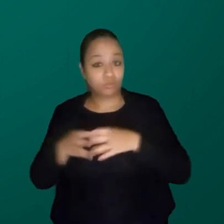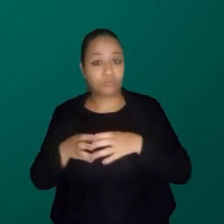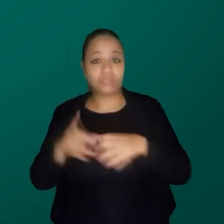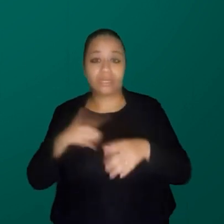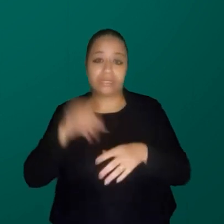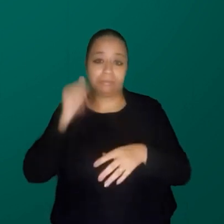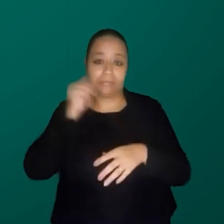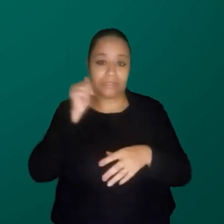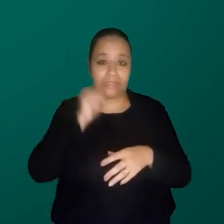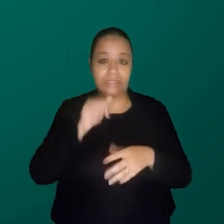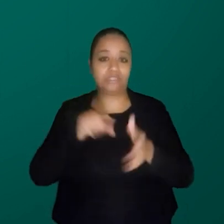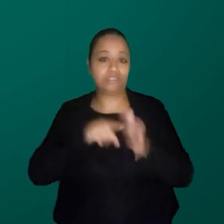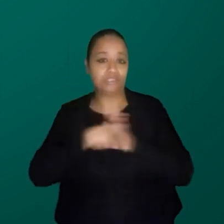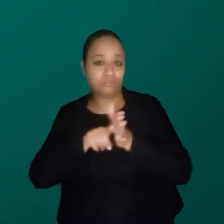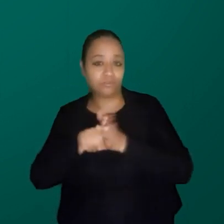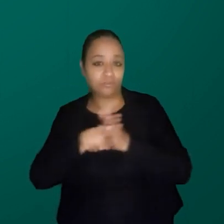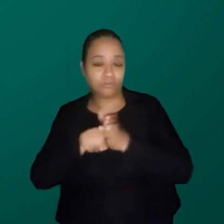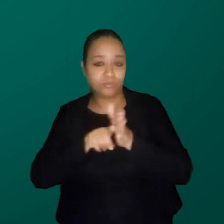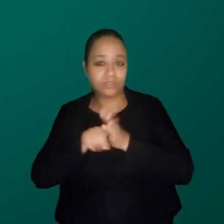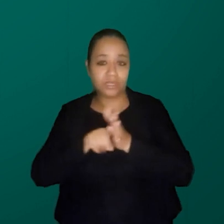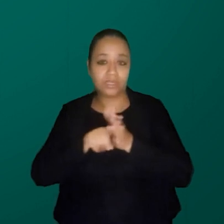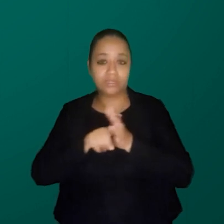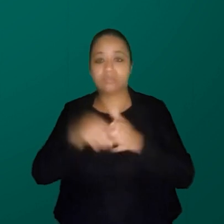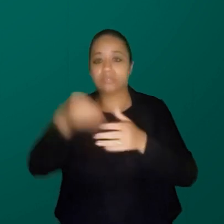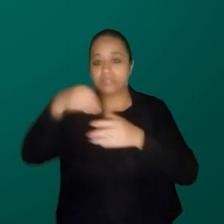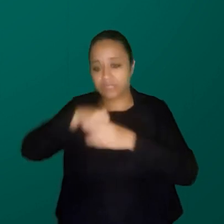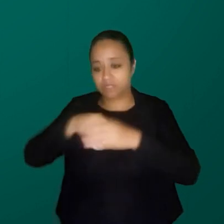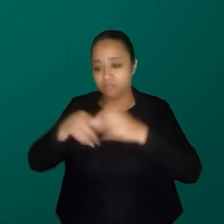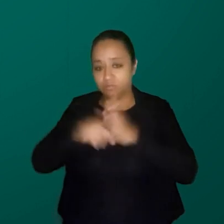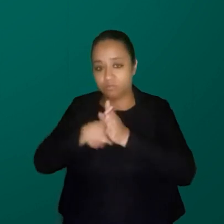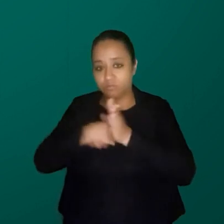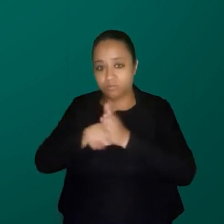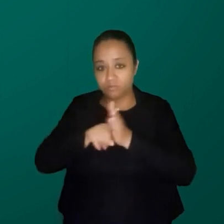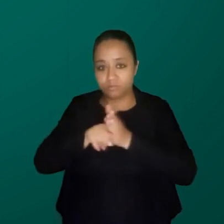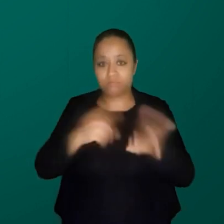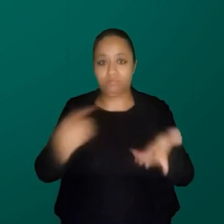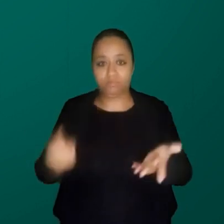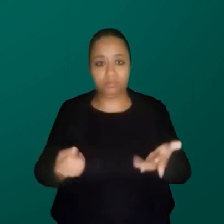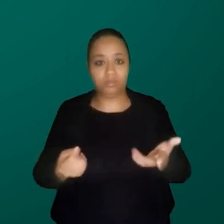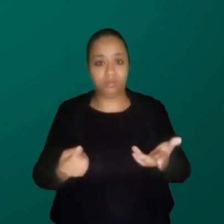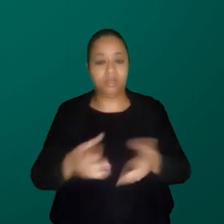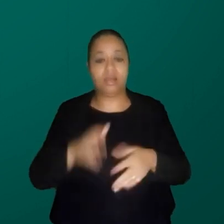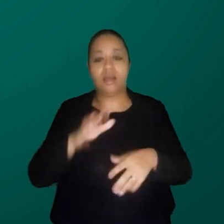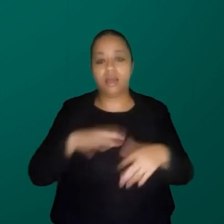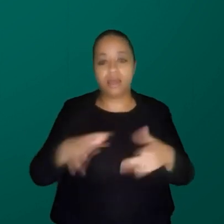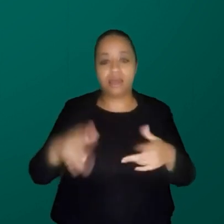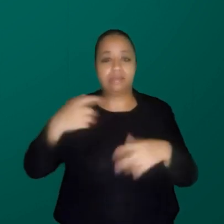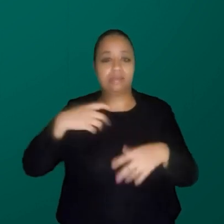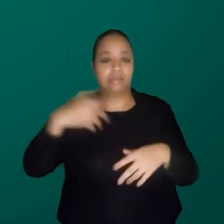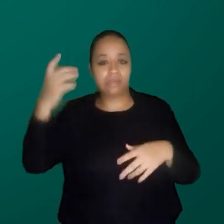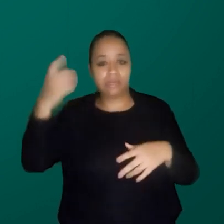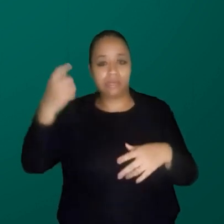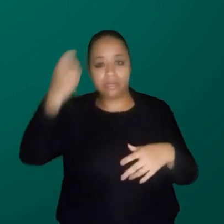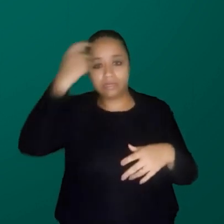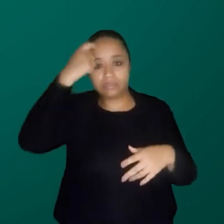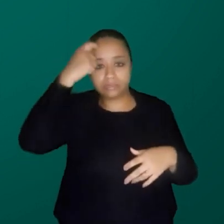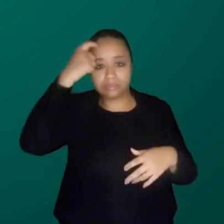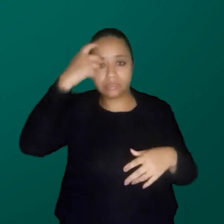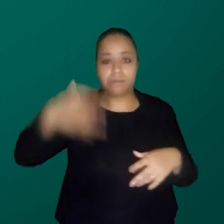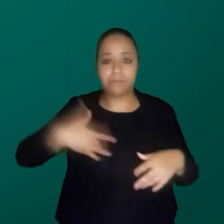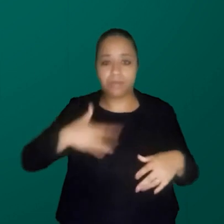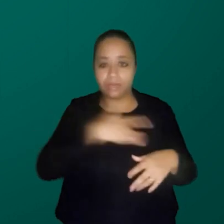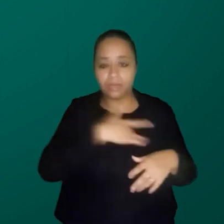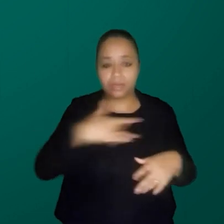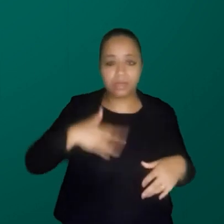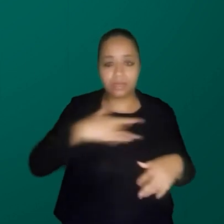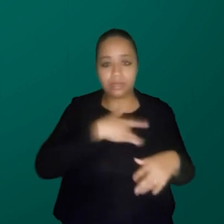fazendo pesquisa interna, assim, no grupo agora, sobre aquilombamento, o papel que se tem na saúde mental, estão entrevistando, as colegas estão se